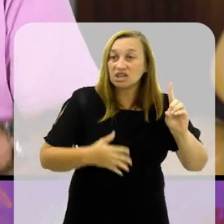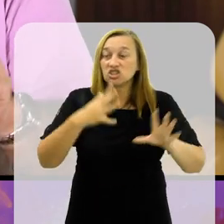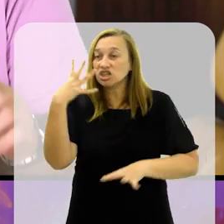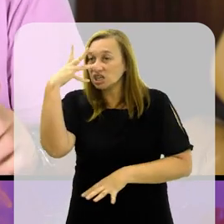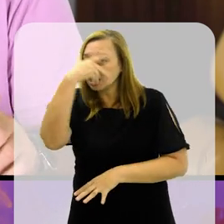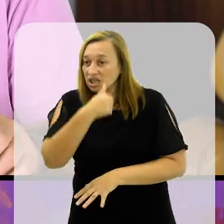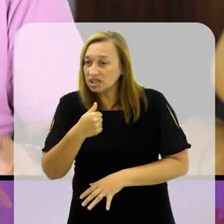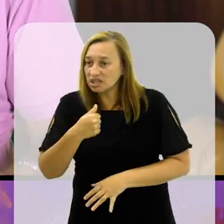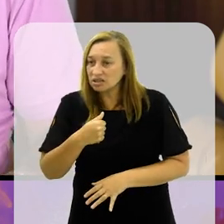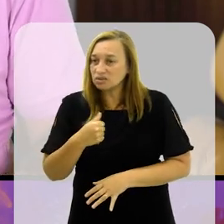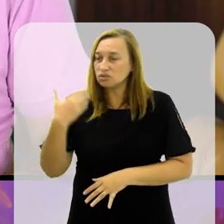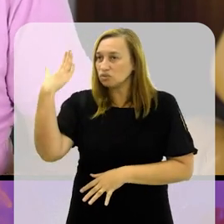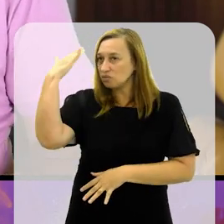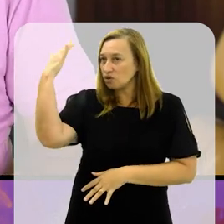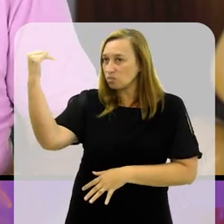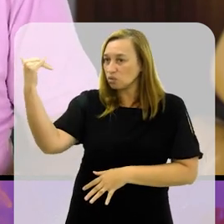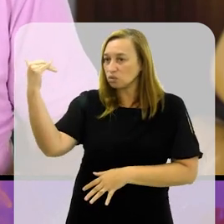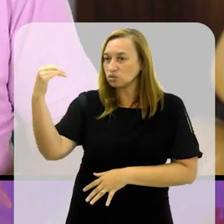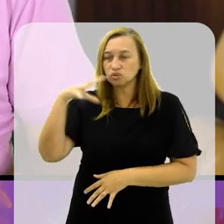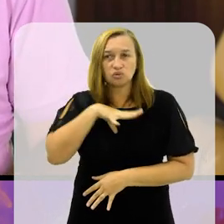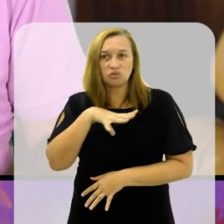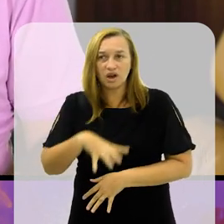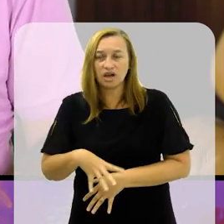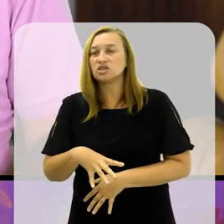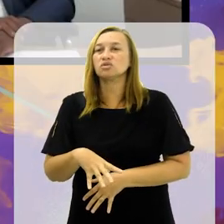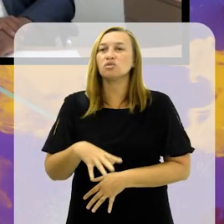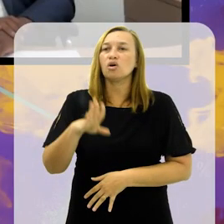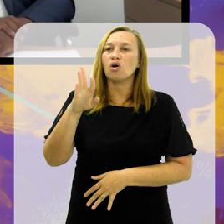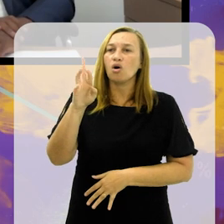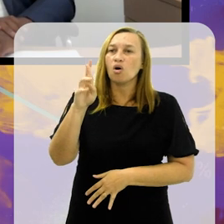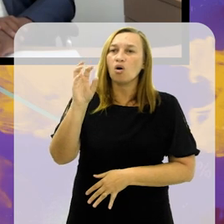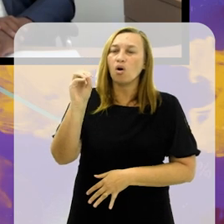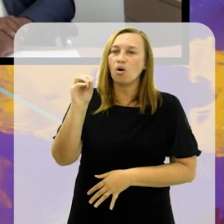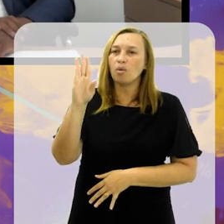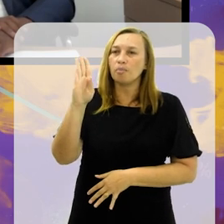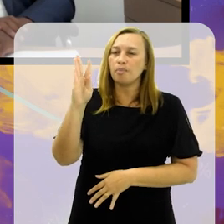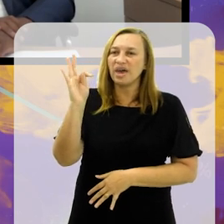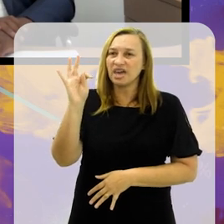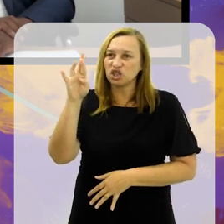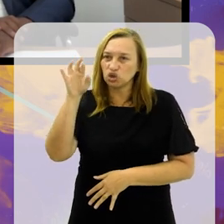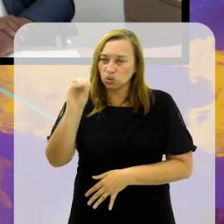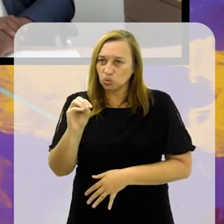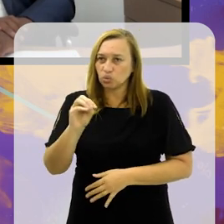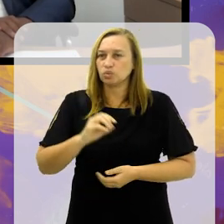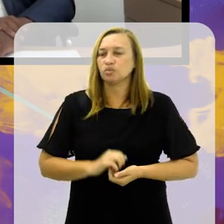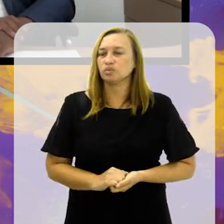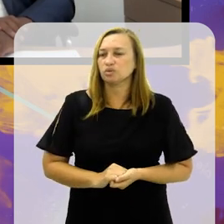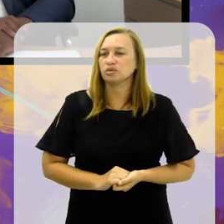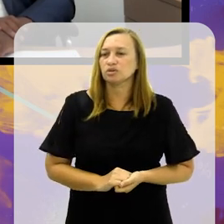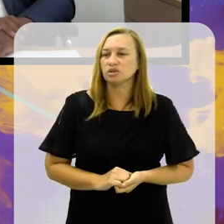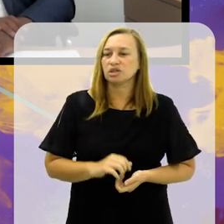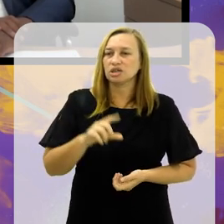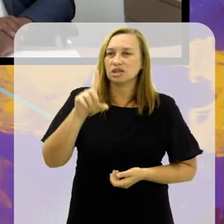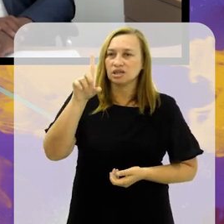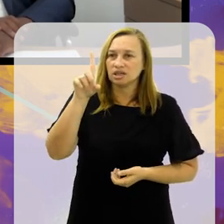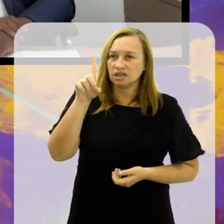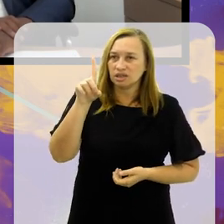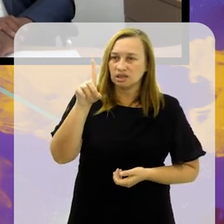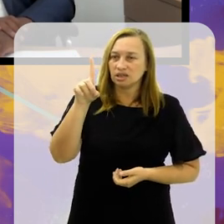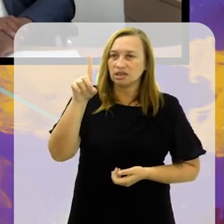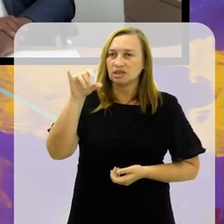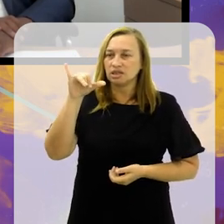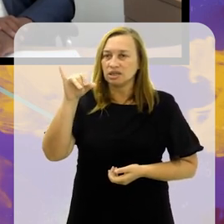ídolo maior do Vasco que era o presidente à época, Roberto Dinamite. Ele participou quando foi